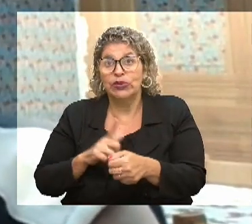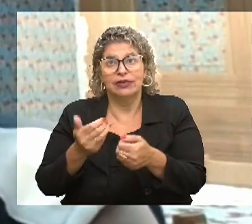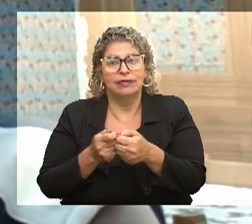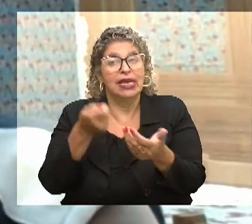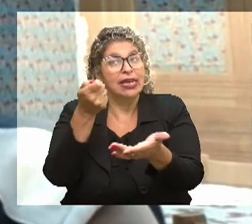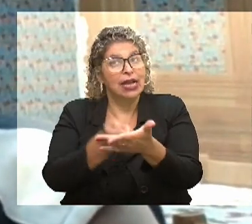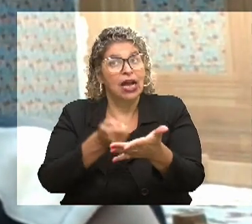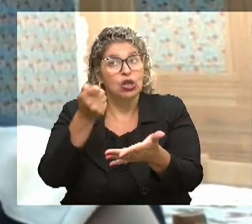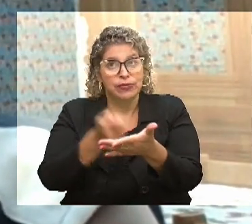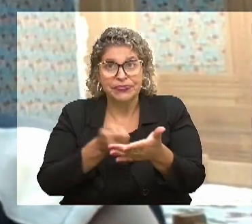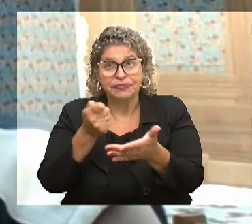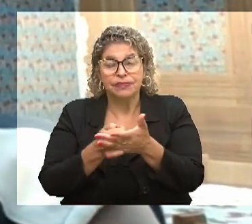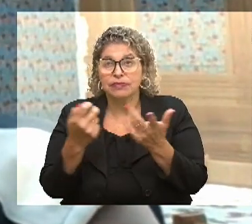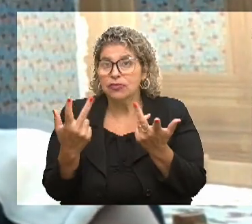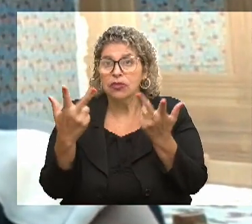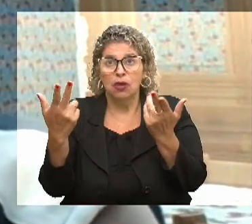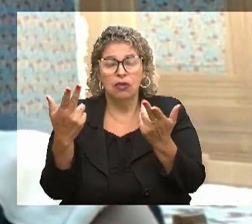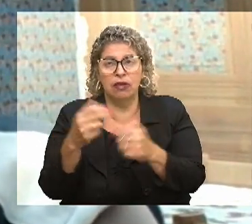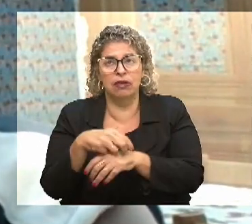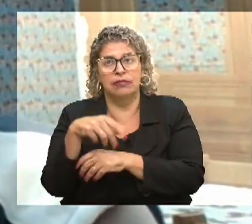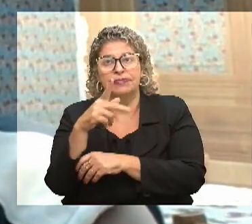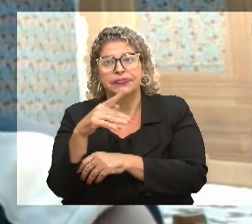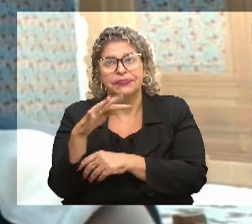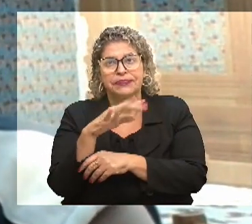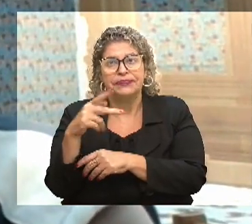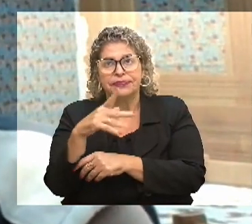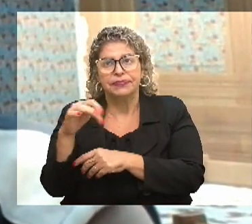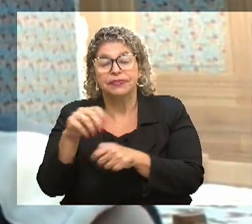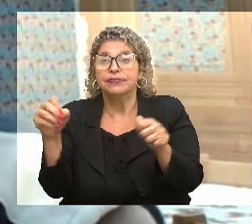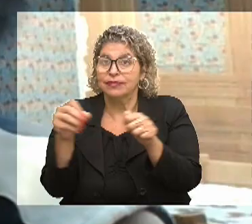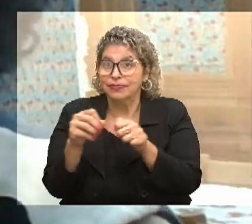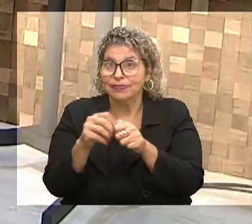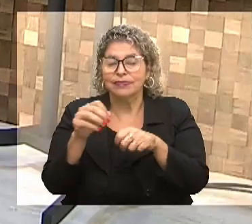É a luta, a mesma que o Felipe faz, a gente faz aqui também.